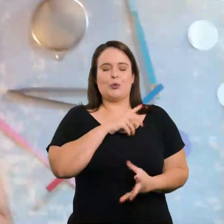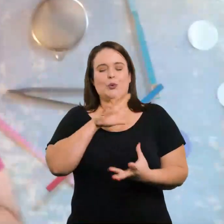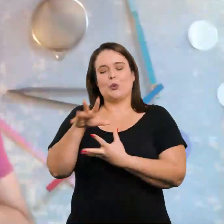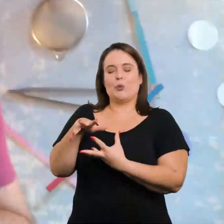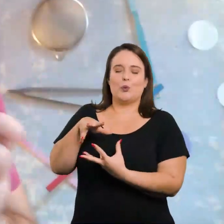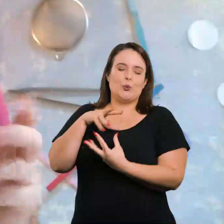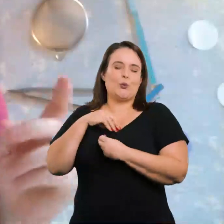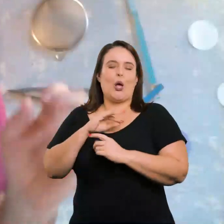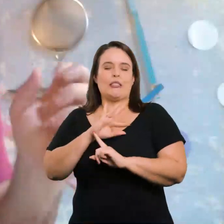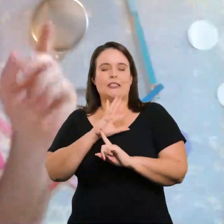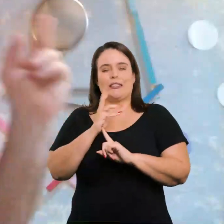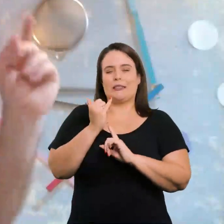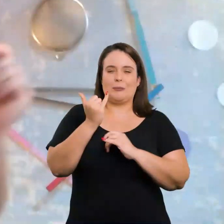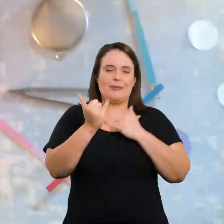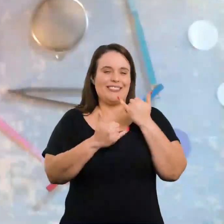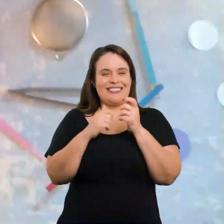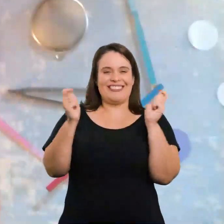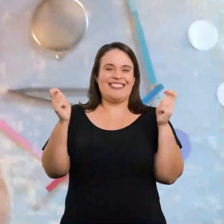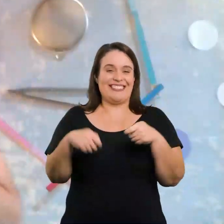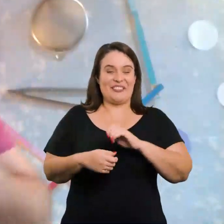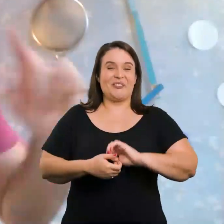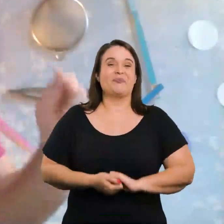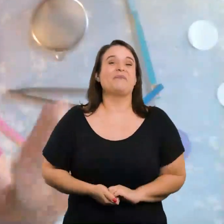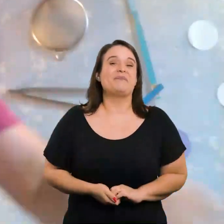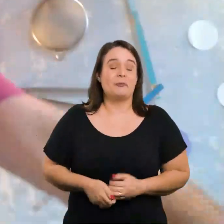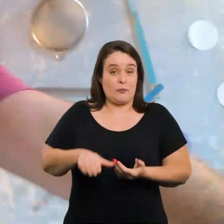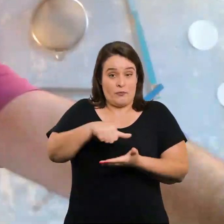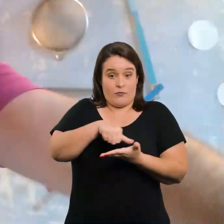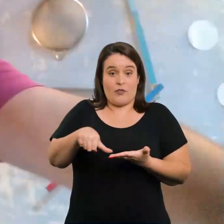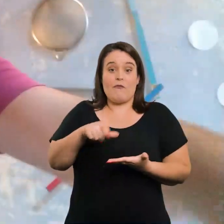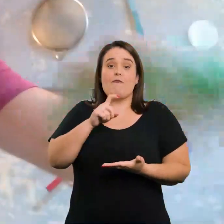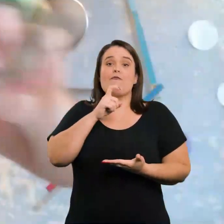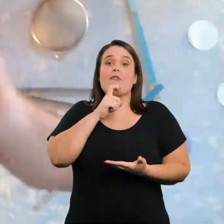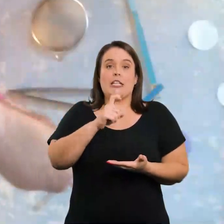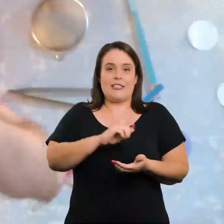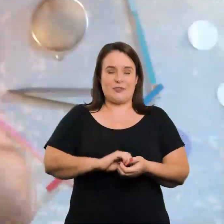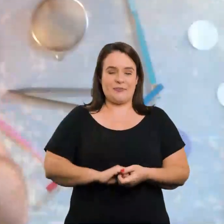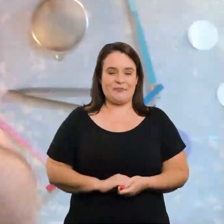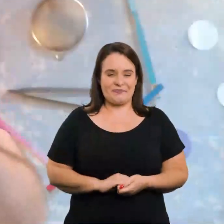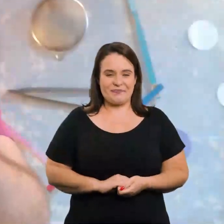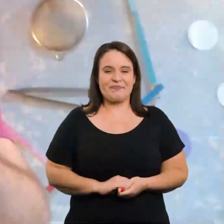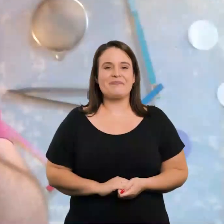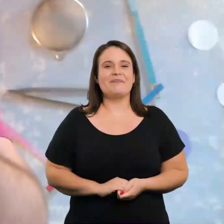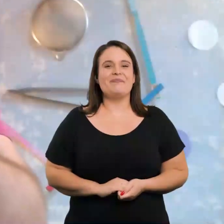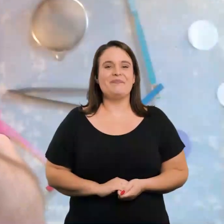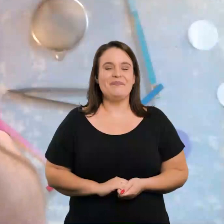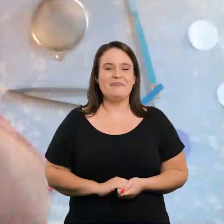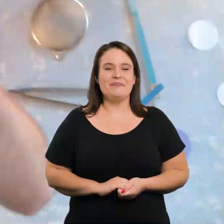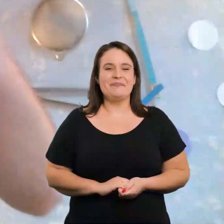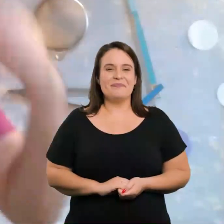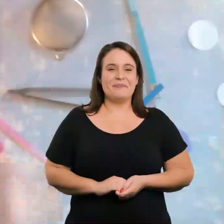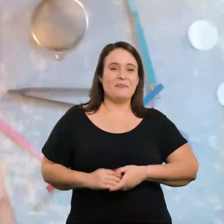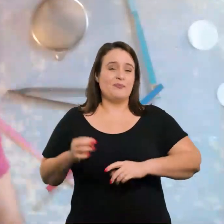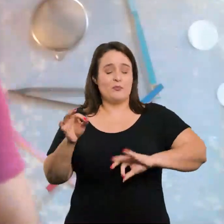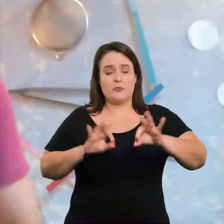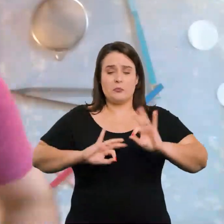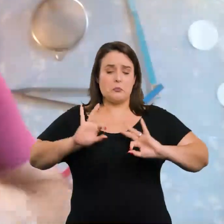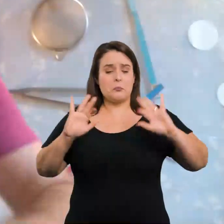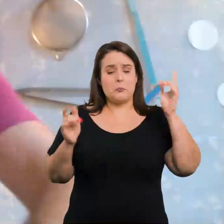Agora somos todos os artistas brincantes. Bom, vamos lá. Eu vou usar primeiro esse rolo de fita crepe verde, bem redondinha.